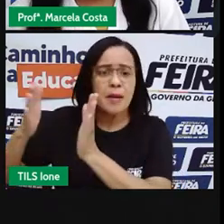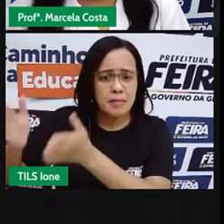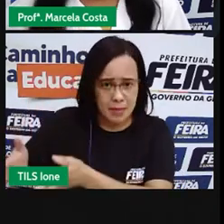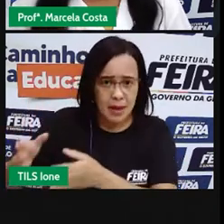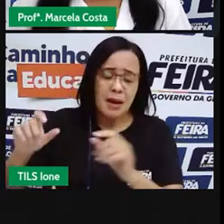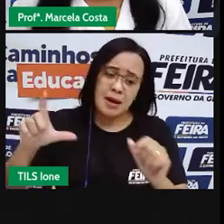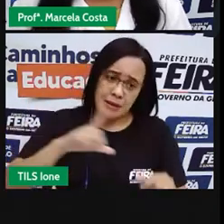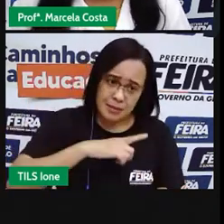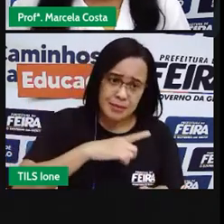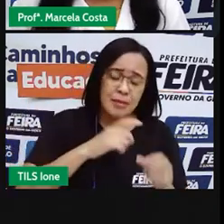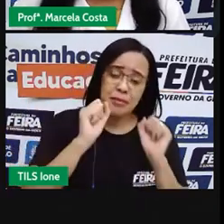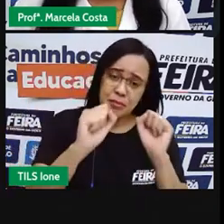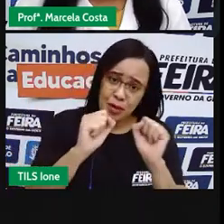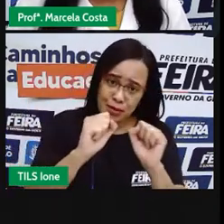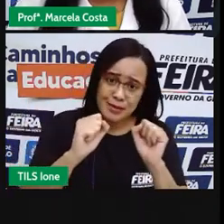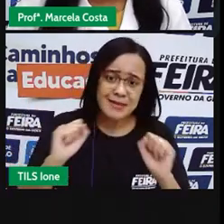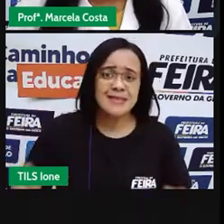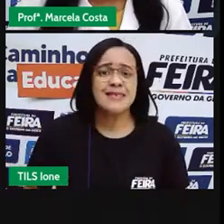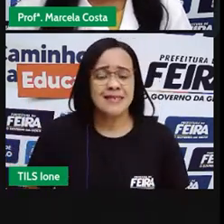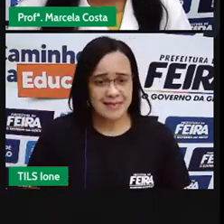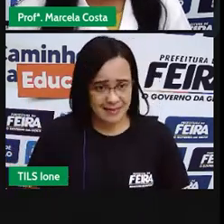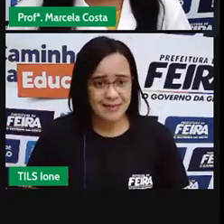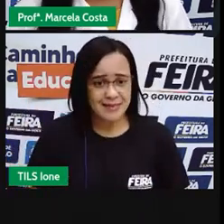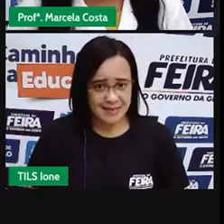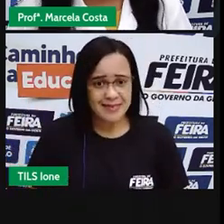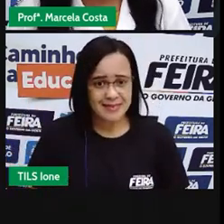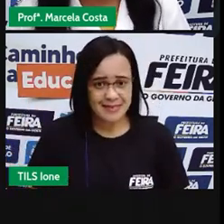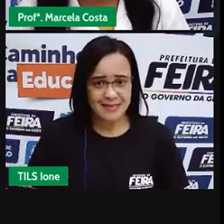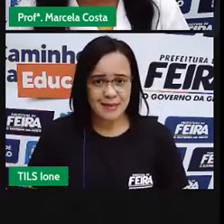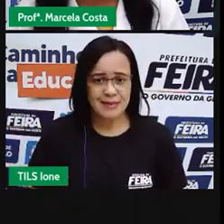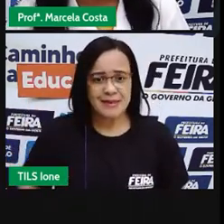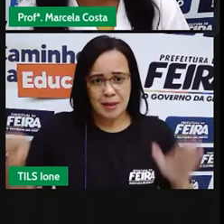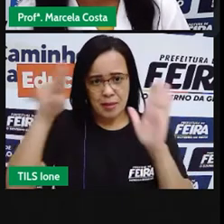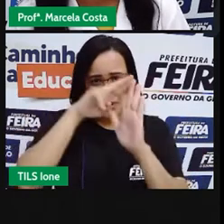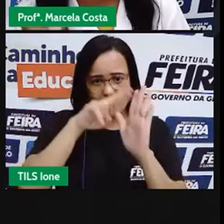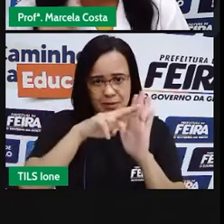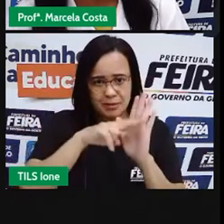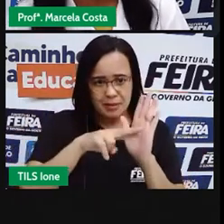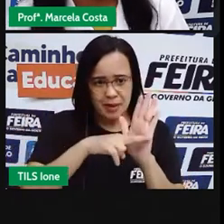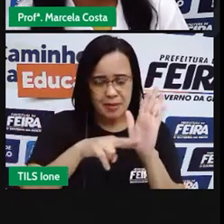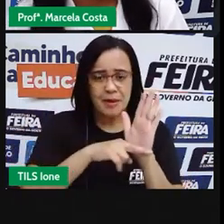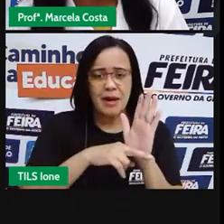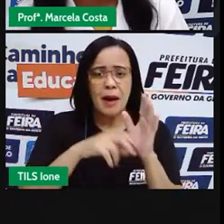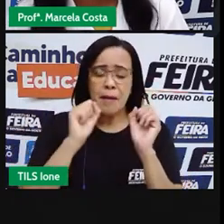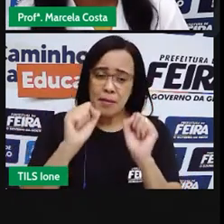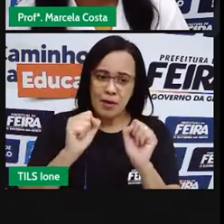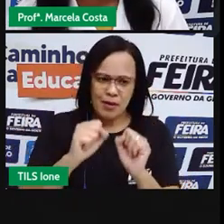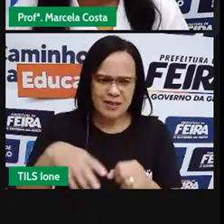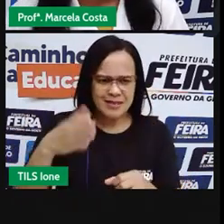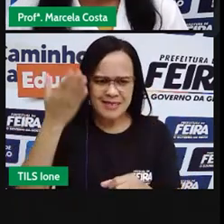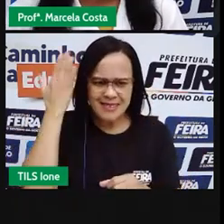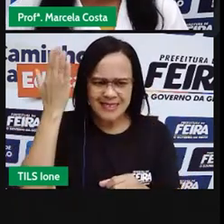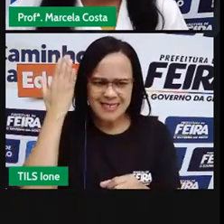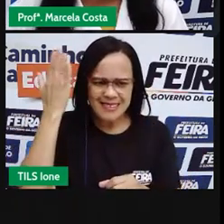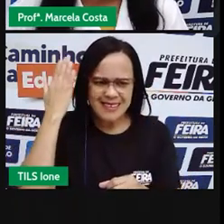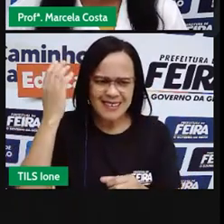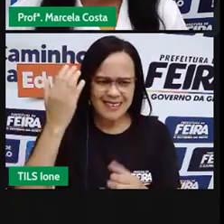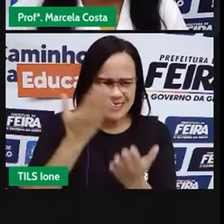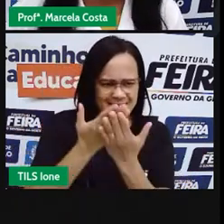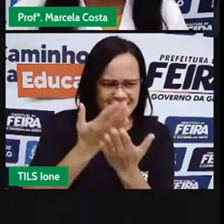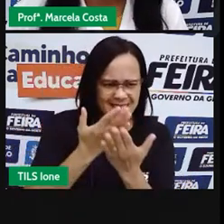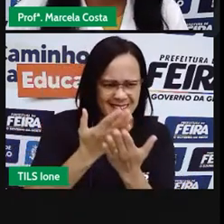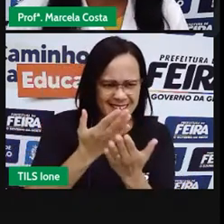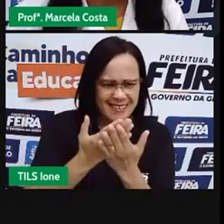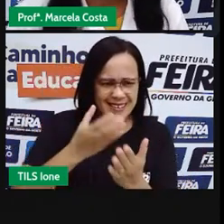vimos um pouco sobre isso em outras aulas de outros e tipos humanos. Vocês se lembram? Lembram que a gente